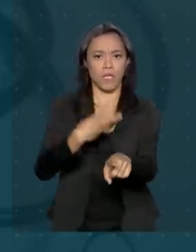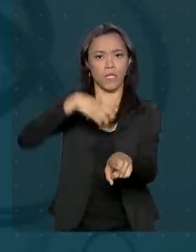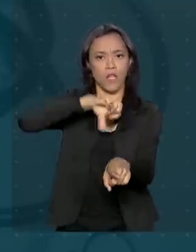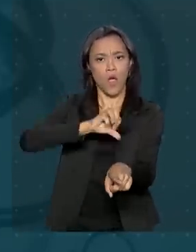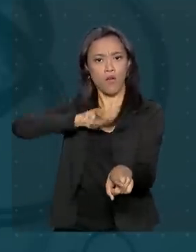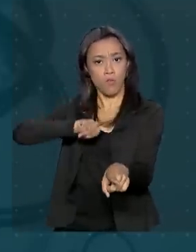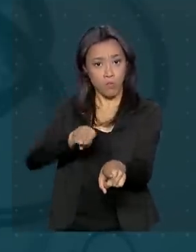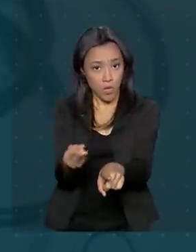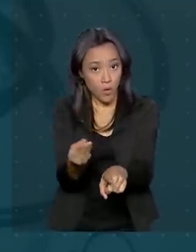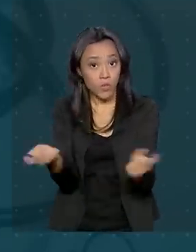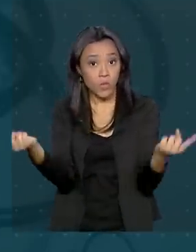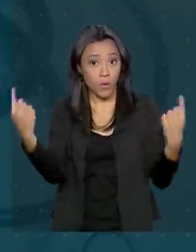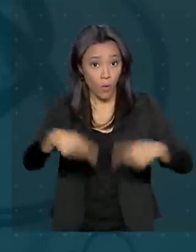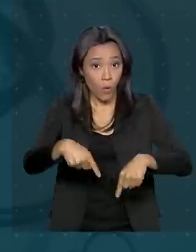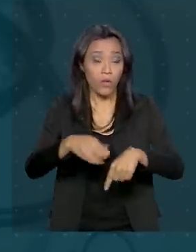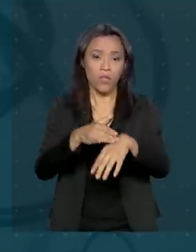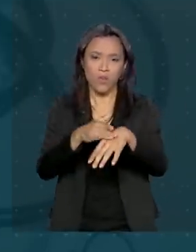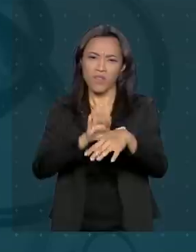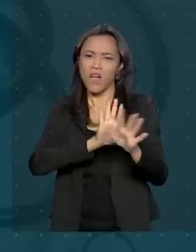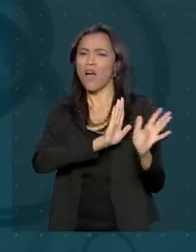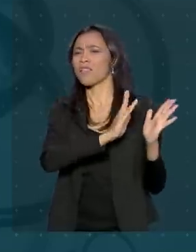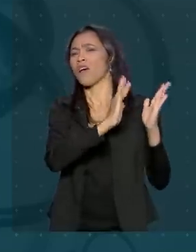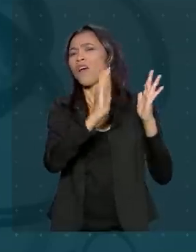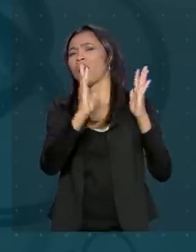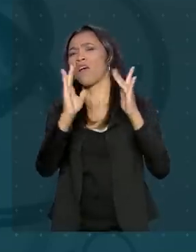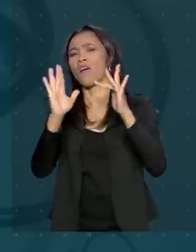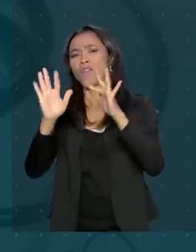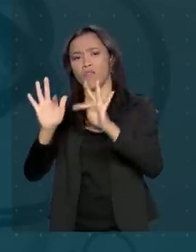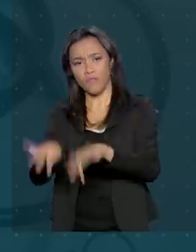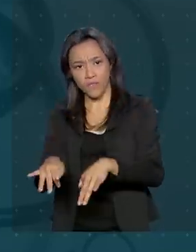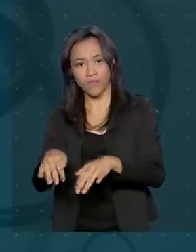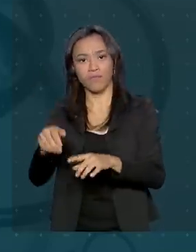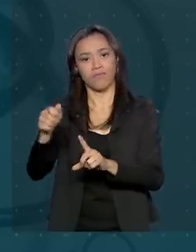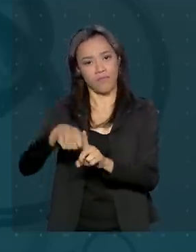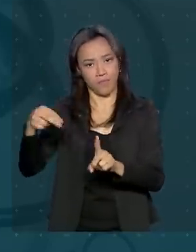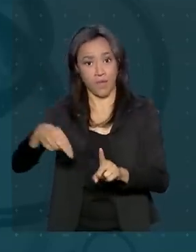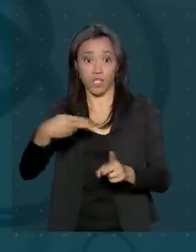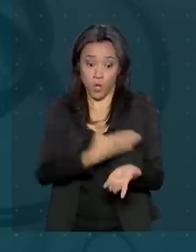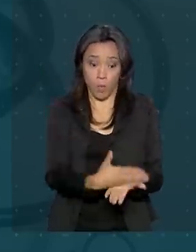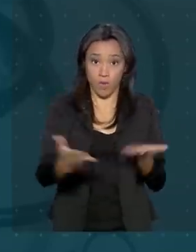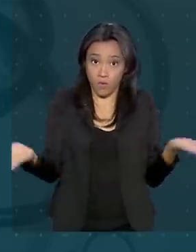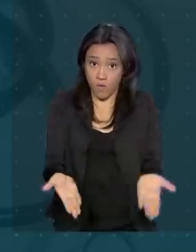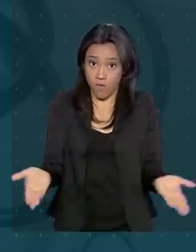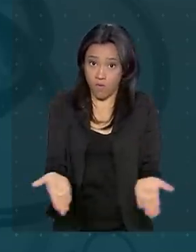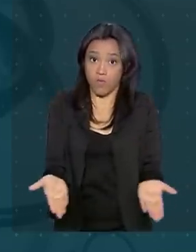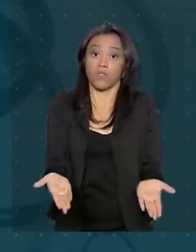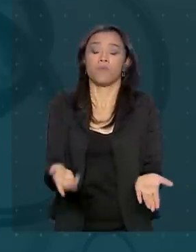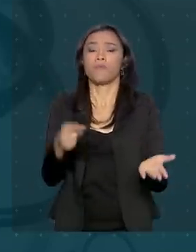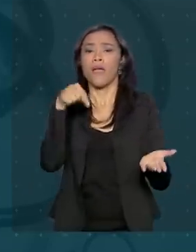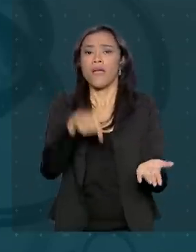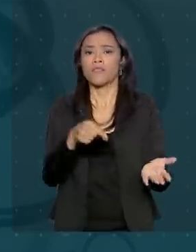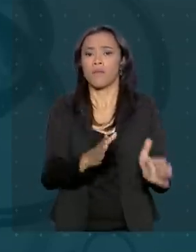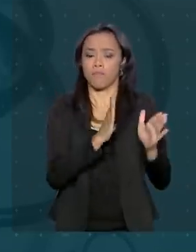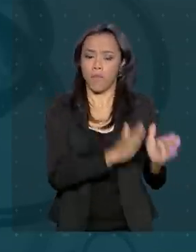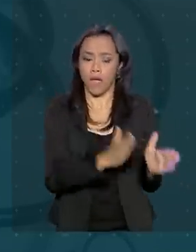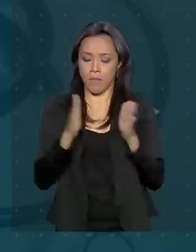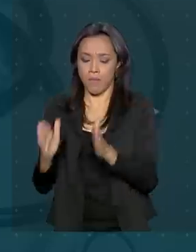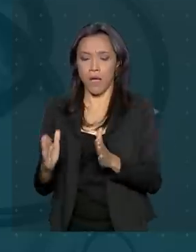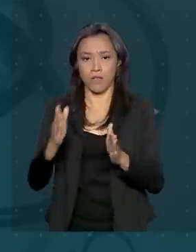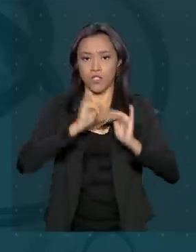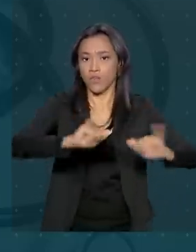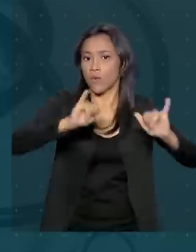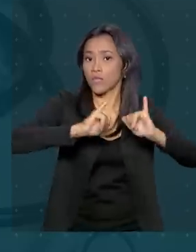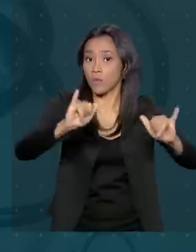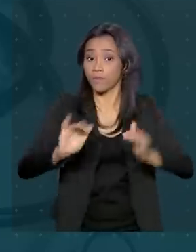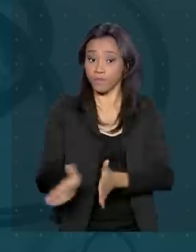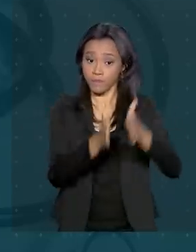contra o sarampo até o final da campanha, começa nesta segunda-feira. Desta vez, ela será dividida em duas fases.